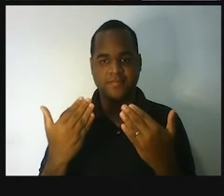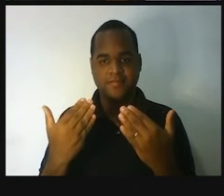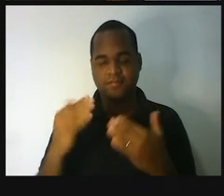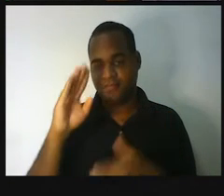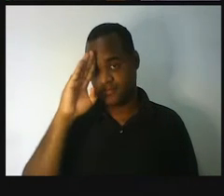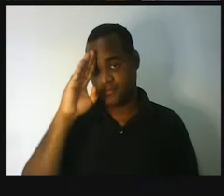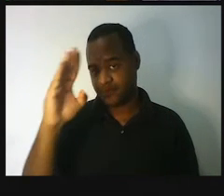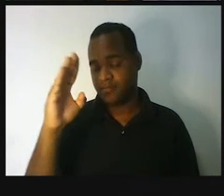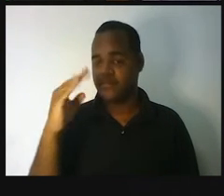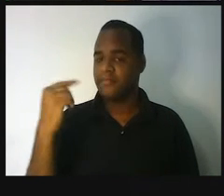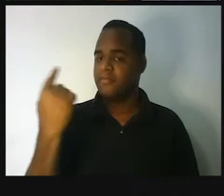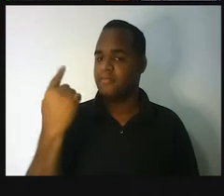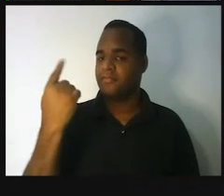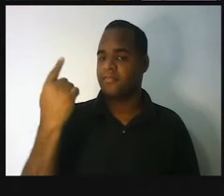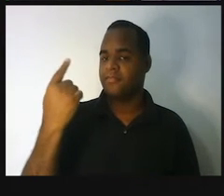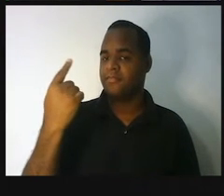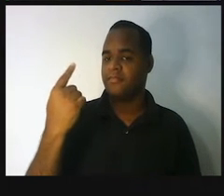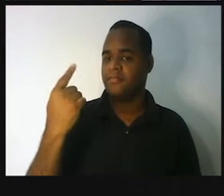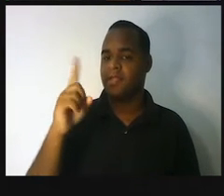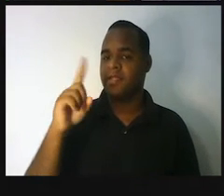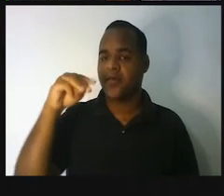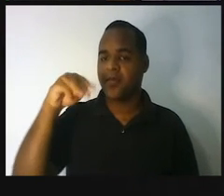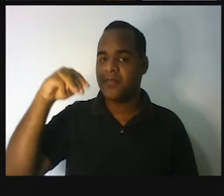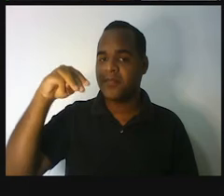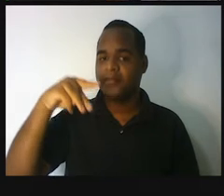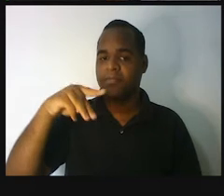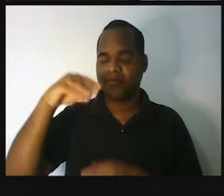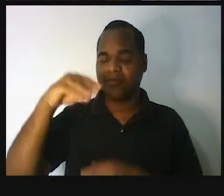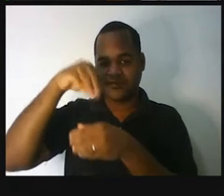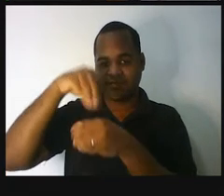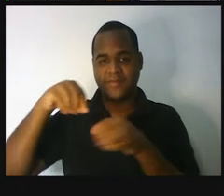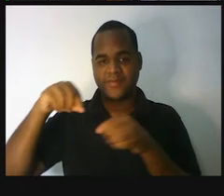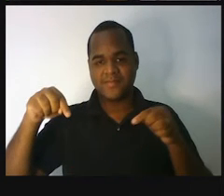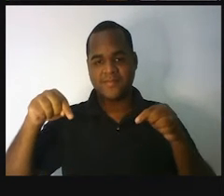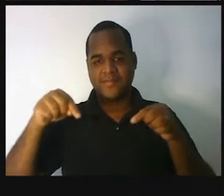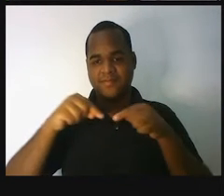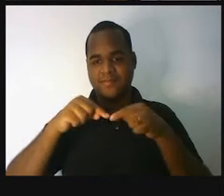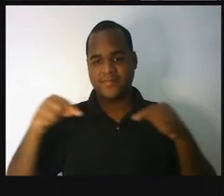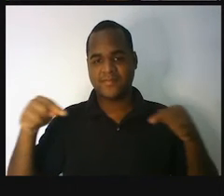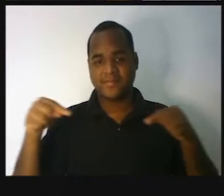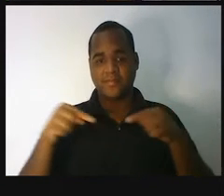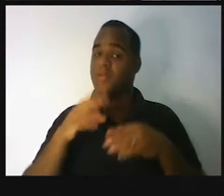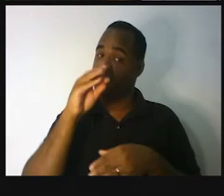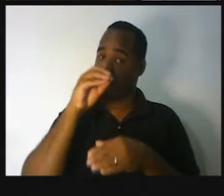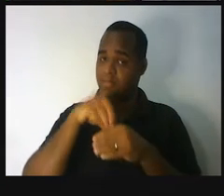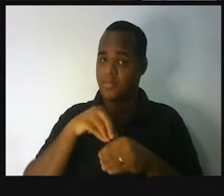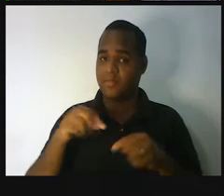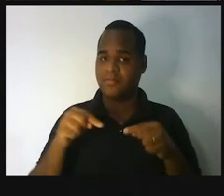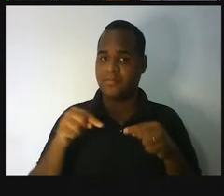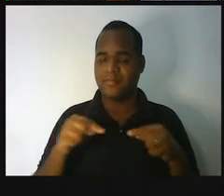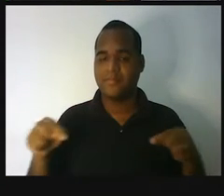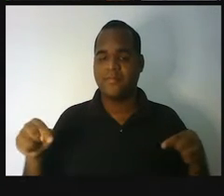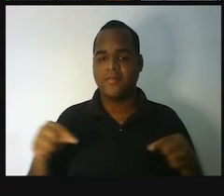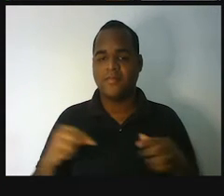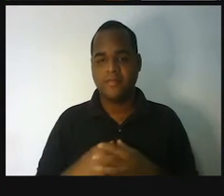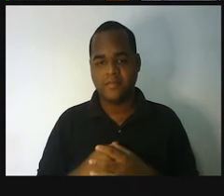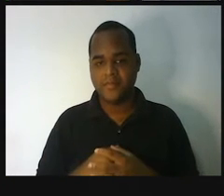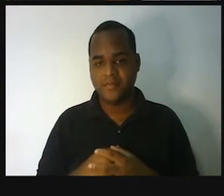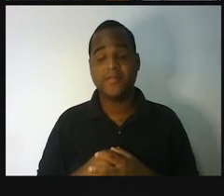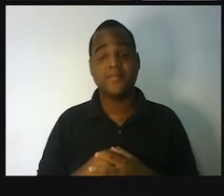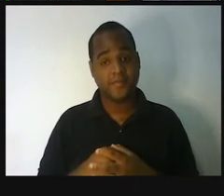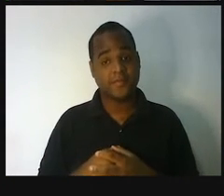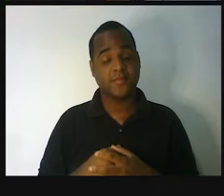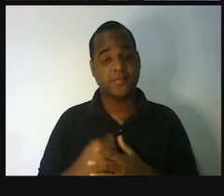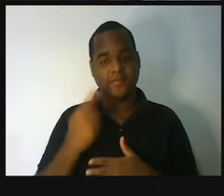Por isso que ele fica aqui no meiozinho do esquema, ó. Ele é a unidade base, tá? E a partir dele